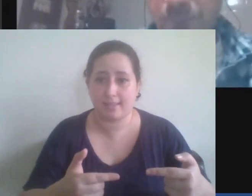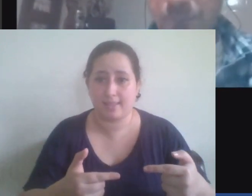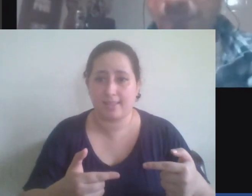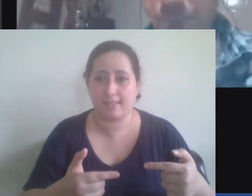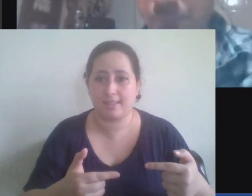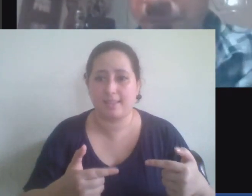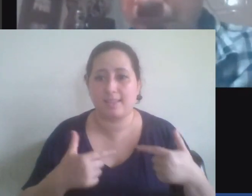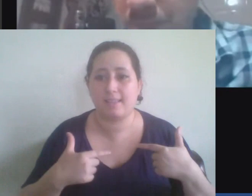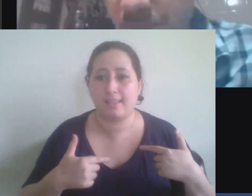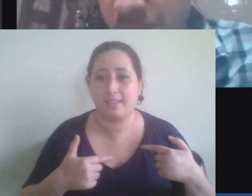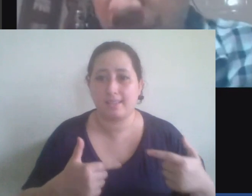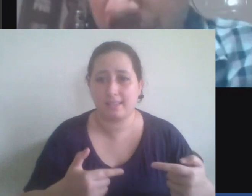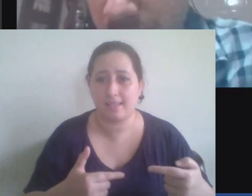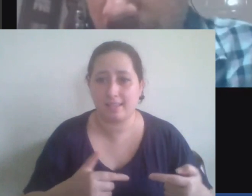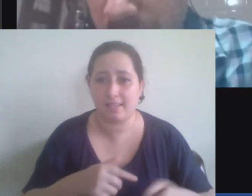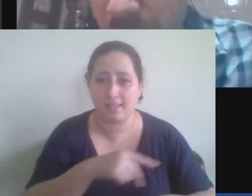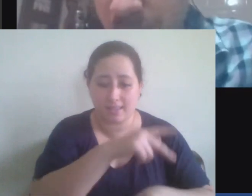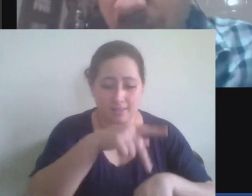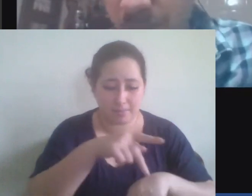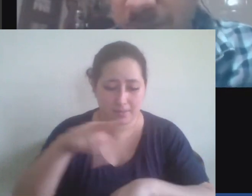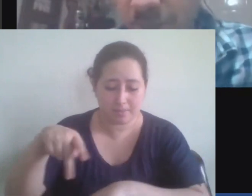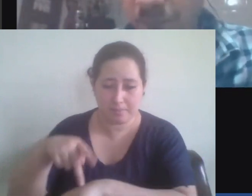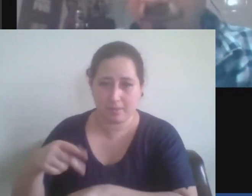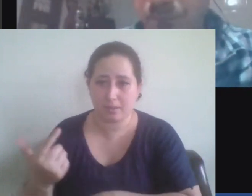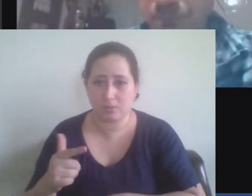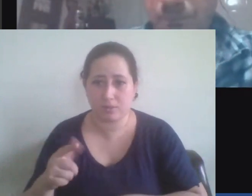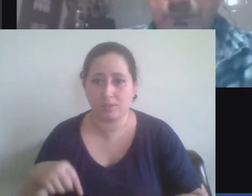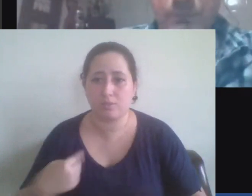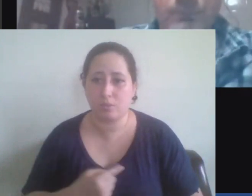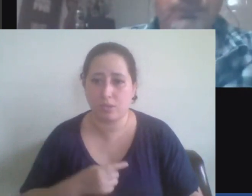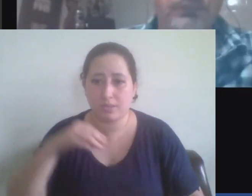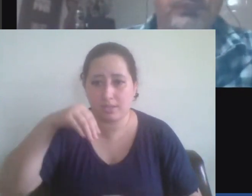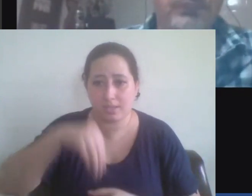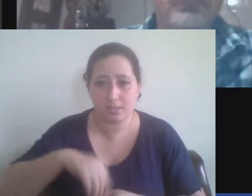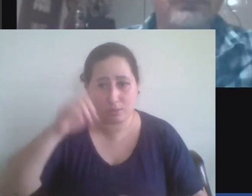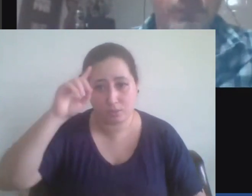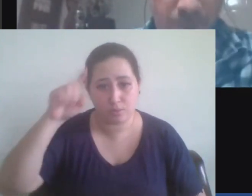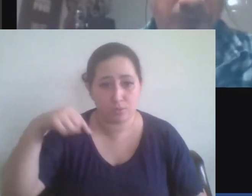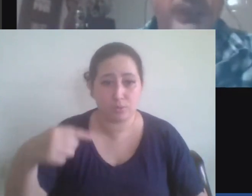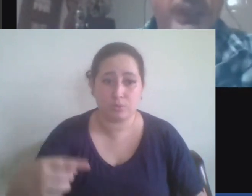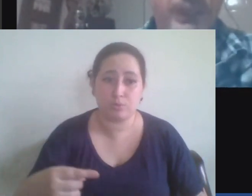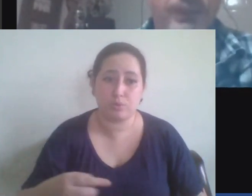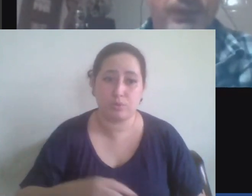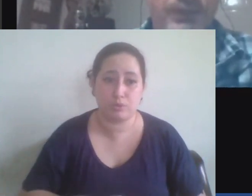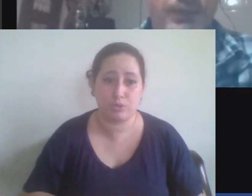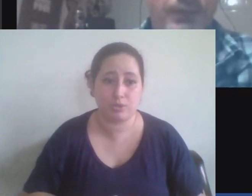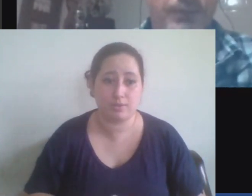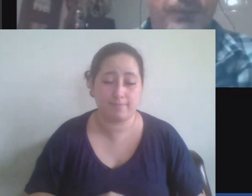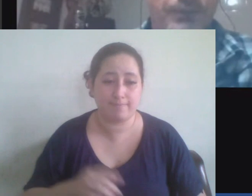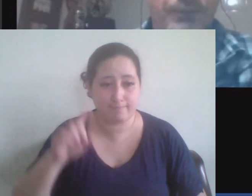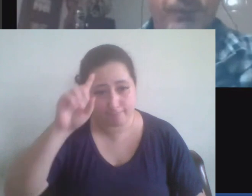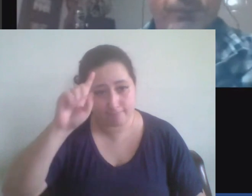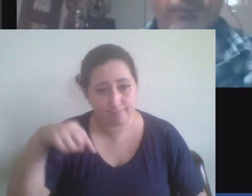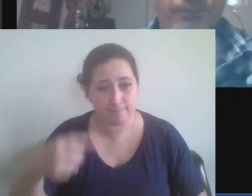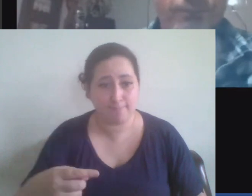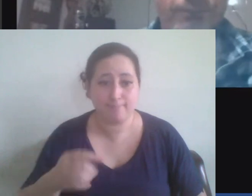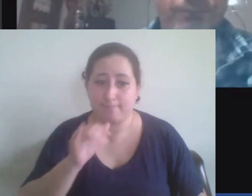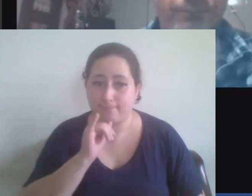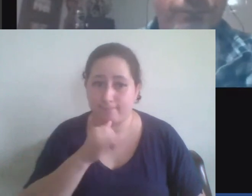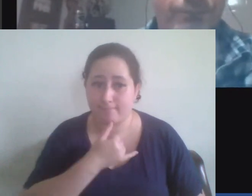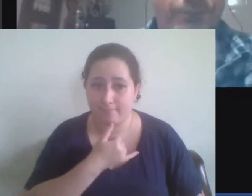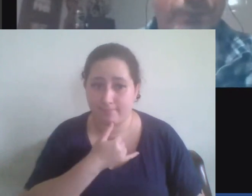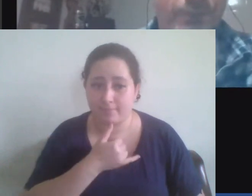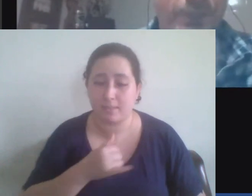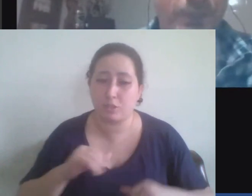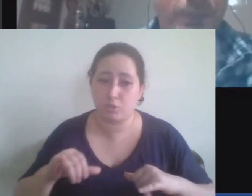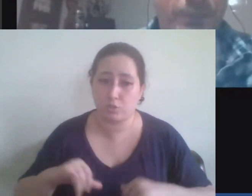entre nações não existir nós temos as nossas guerras cotidianas tristes guerras cotidianas e que sofremos